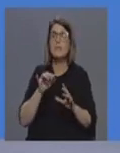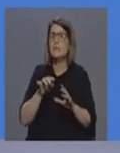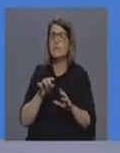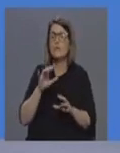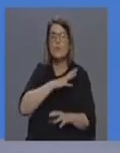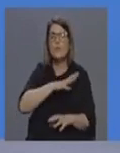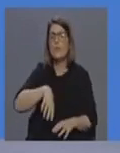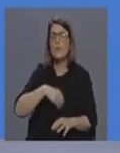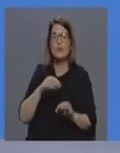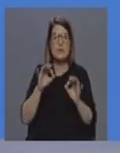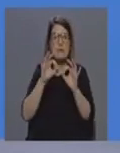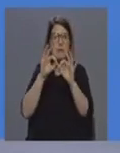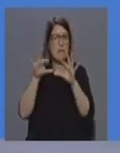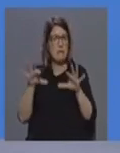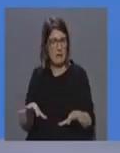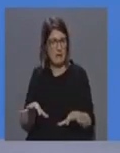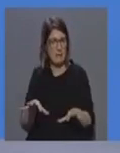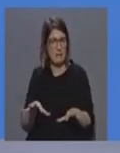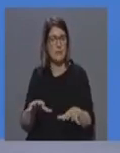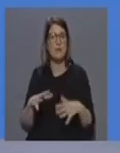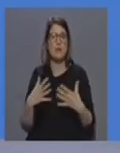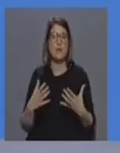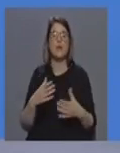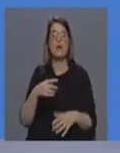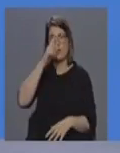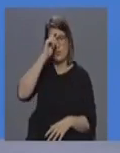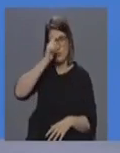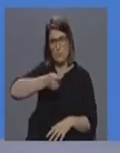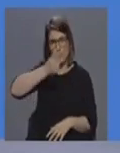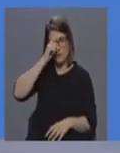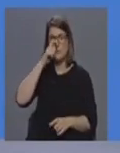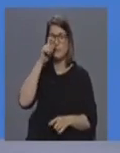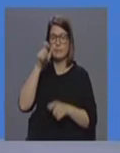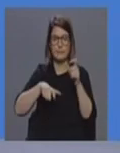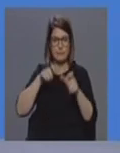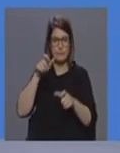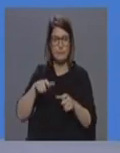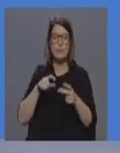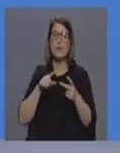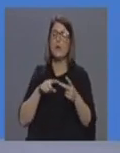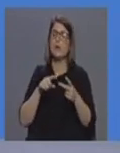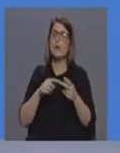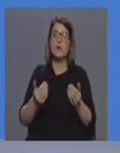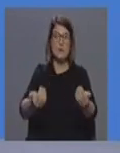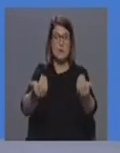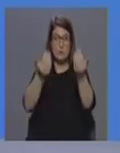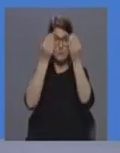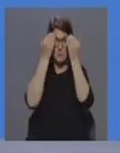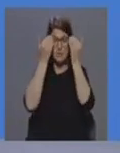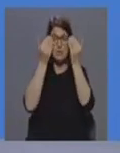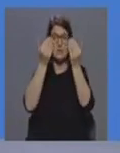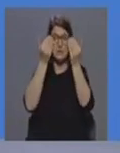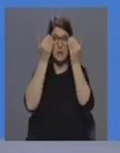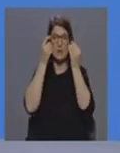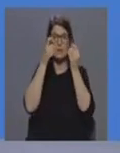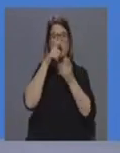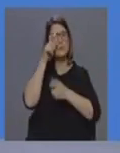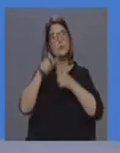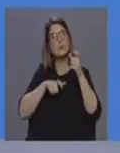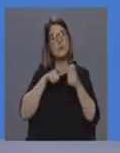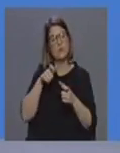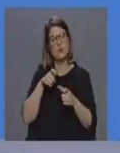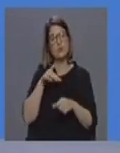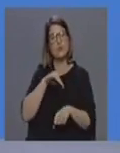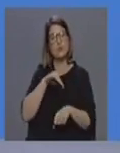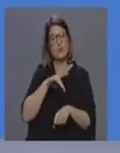mundial por isso o civismo a informação dos dos utentes e a